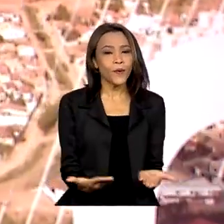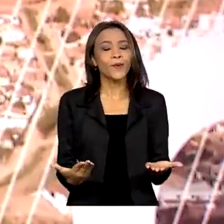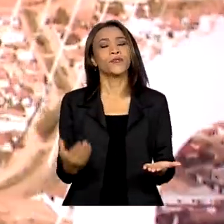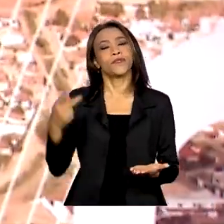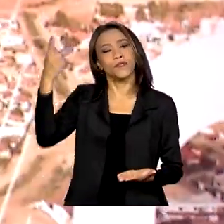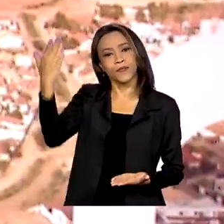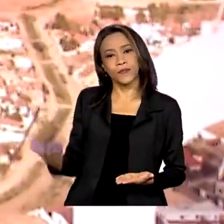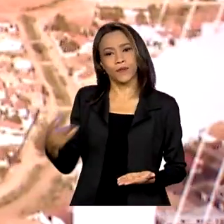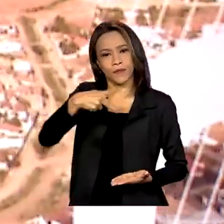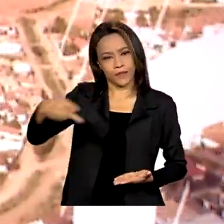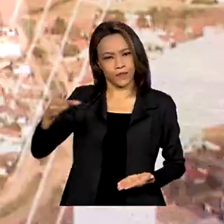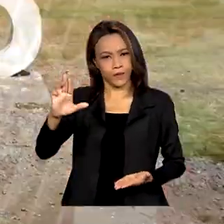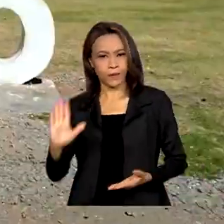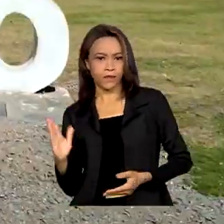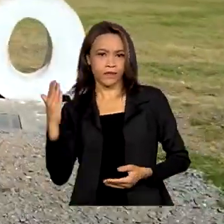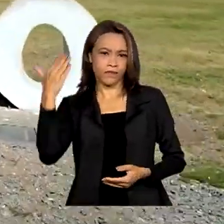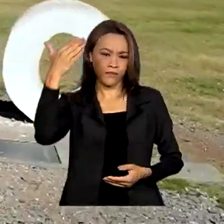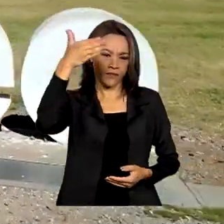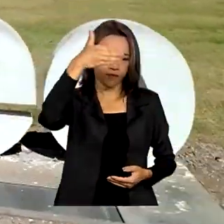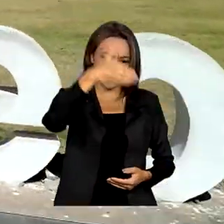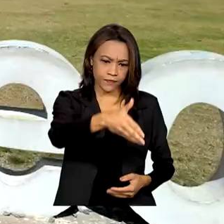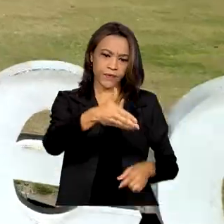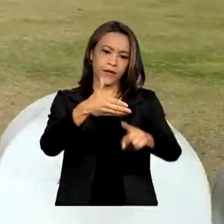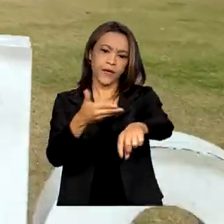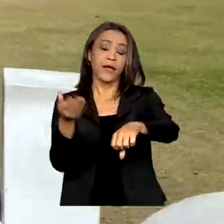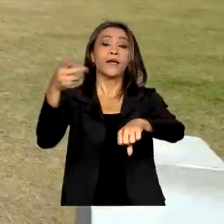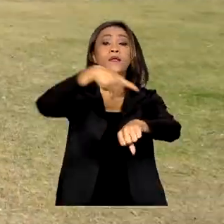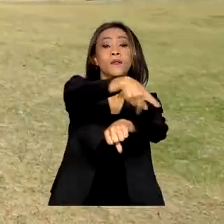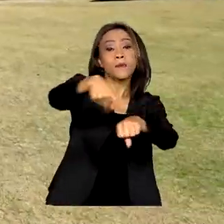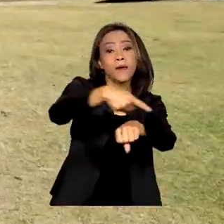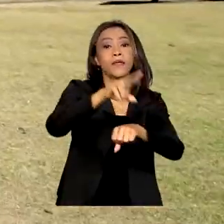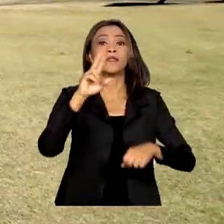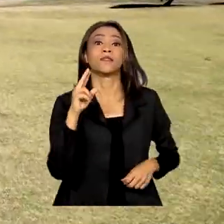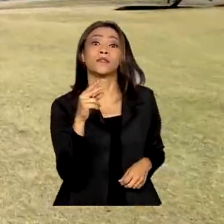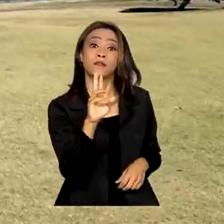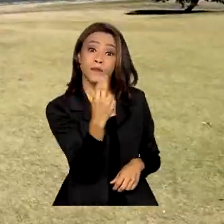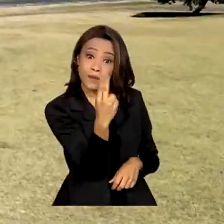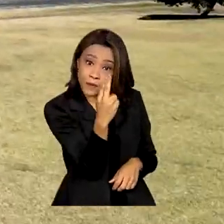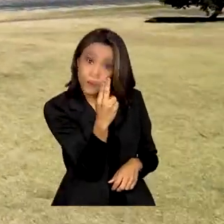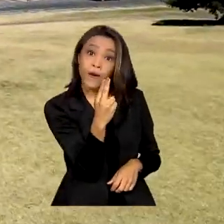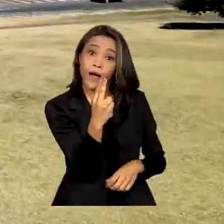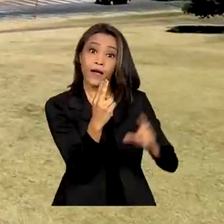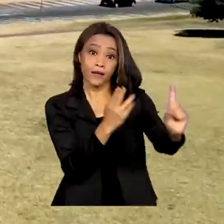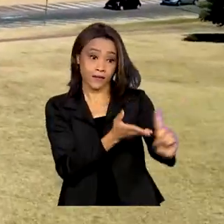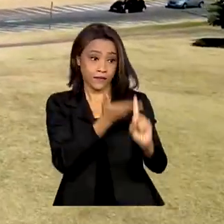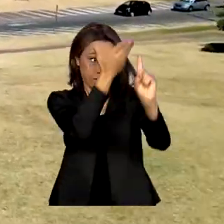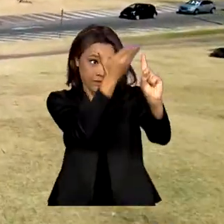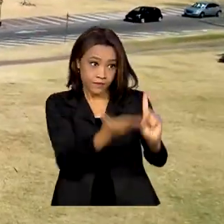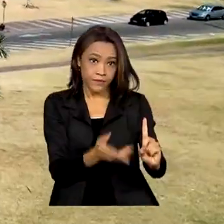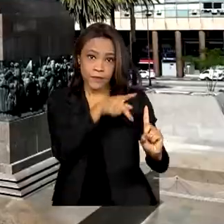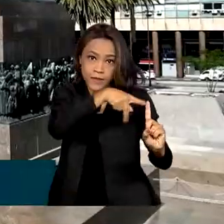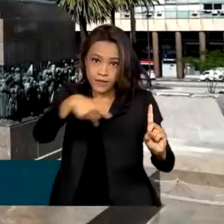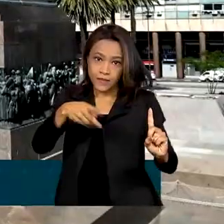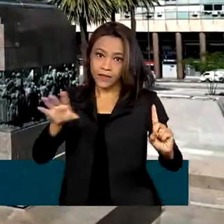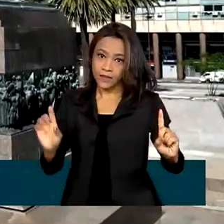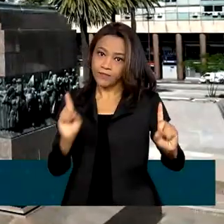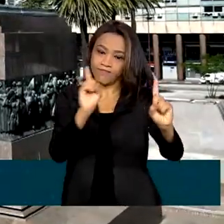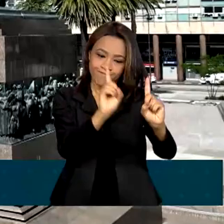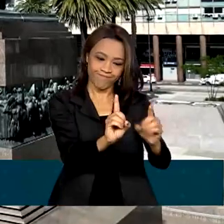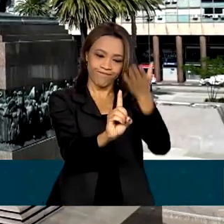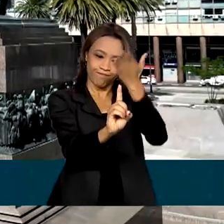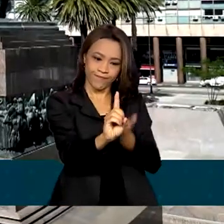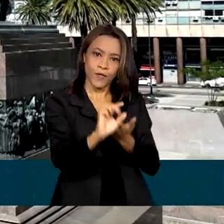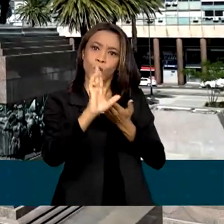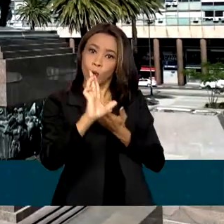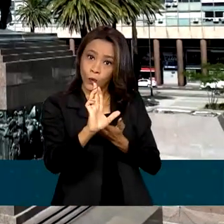onde vai fazer uma visita oficial. Ele será recebido pelo presidente do Uruguai, Luiz Lacayo Pou. Lula também